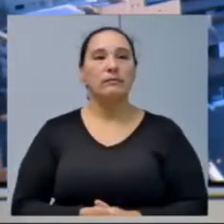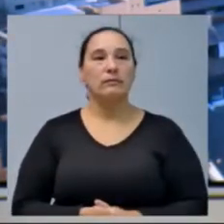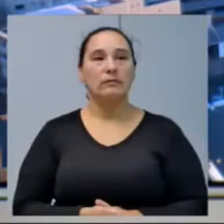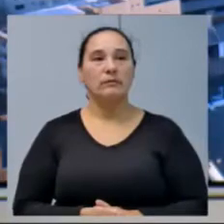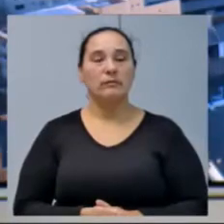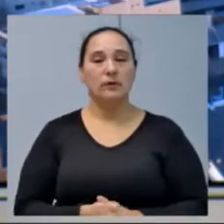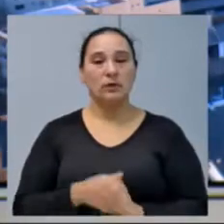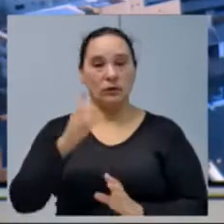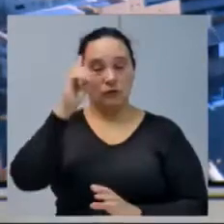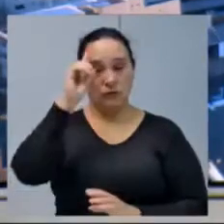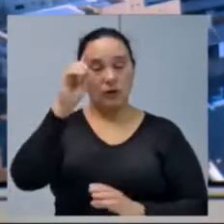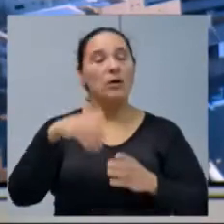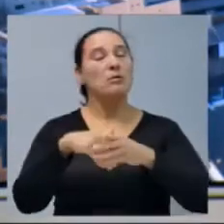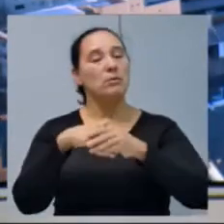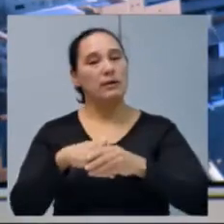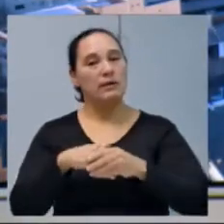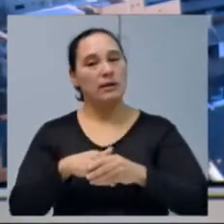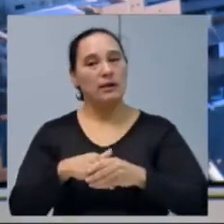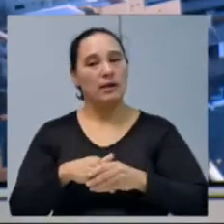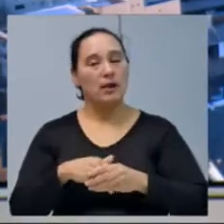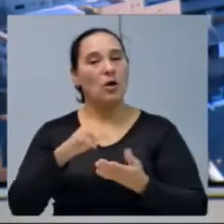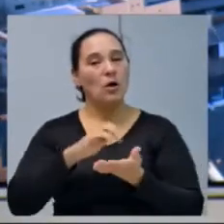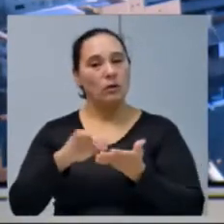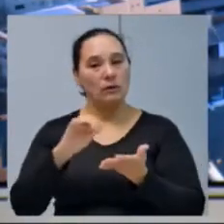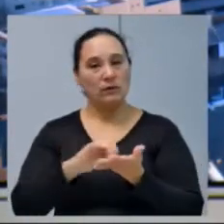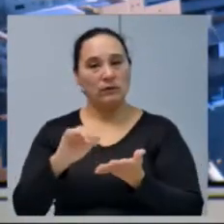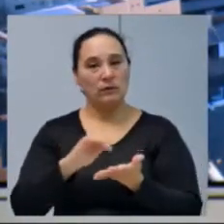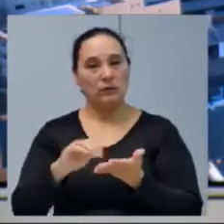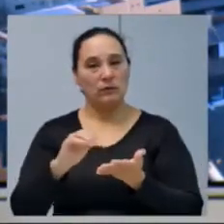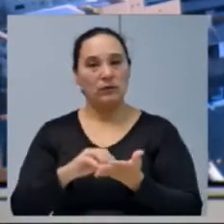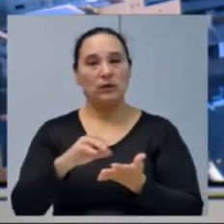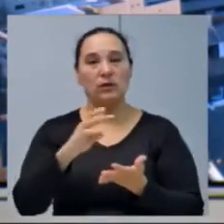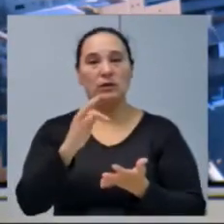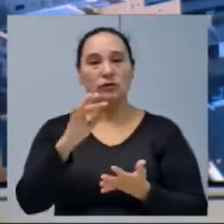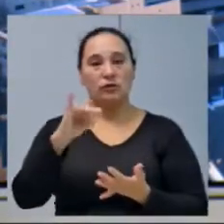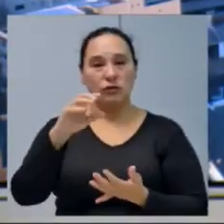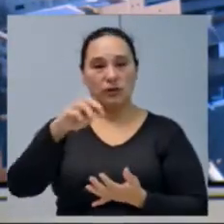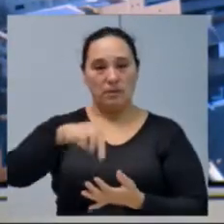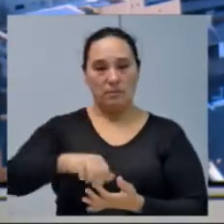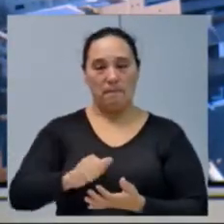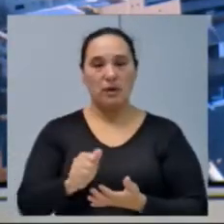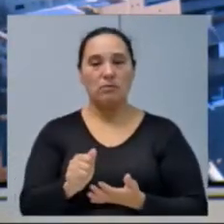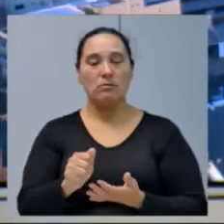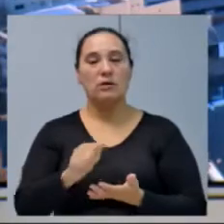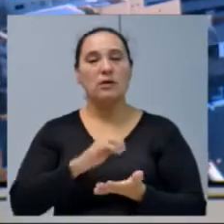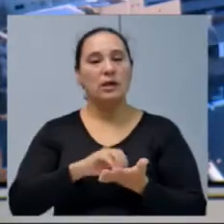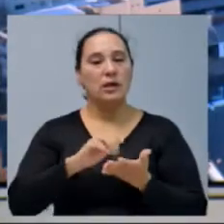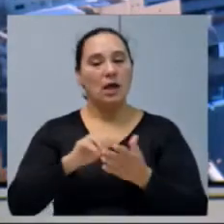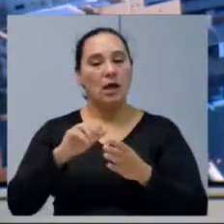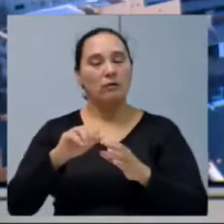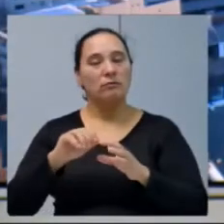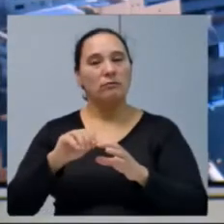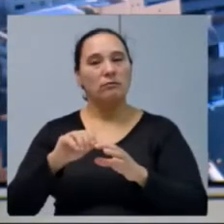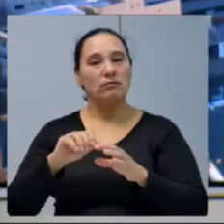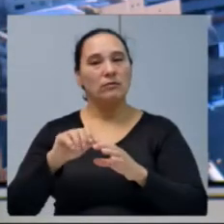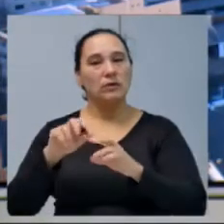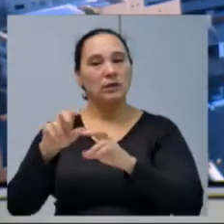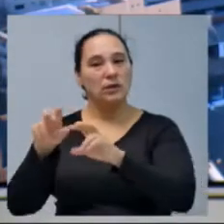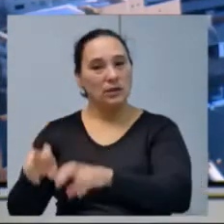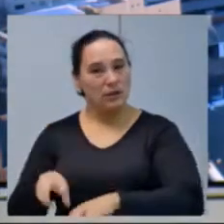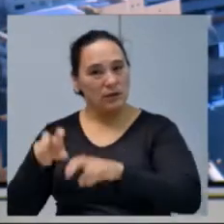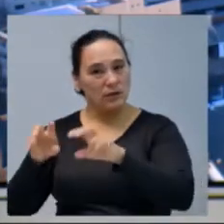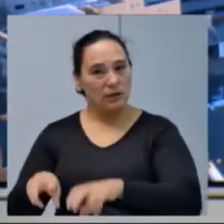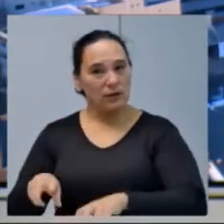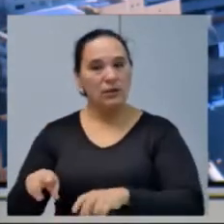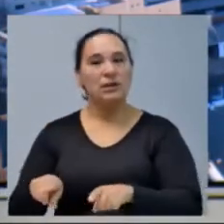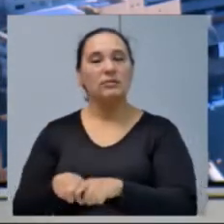Na data, parabenizar também o secretário Timão, Secretaria da Agricultura, vem resolver, além de estar cuidando da agricultura e